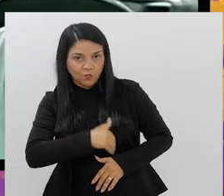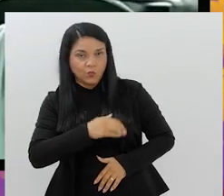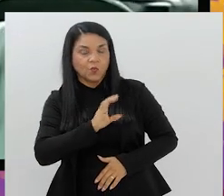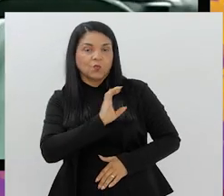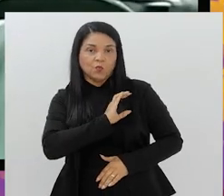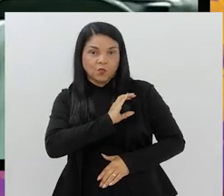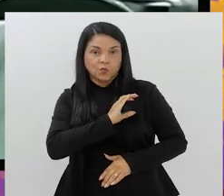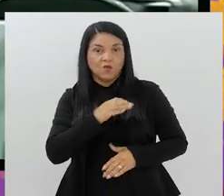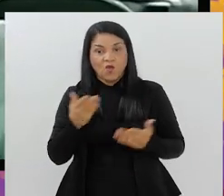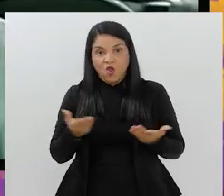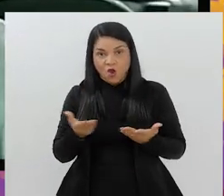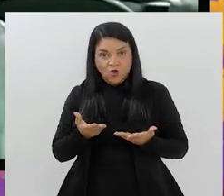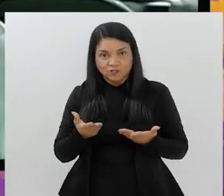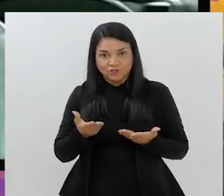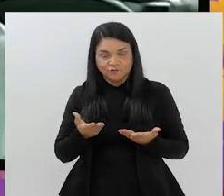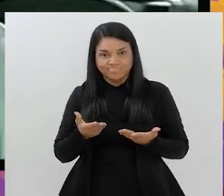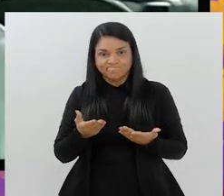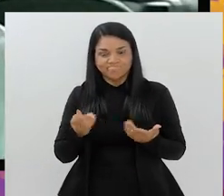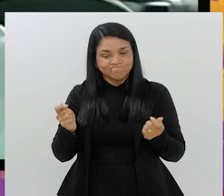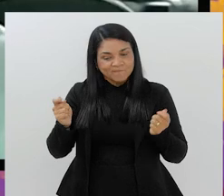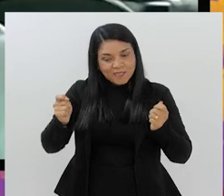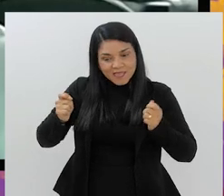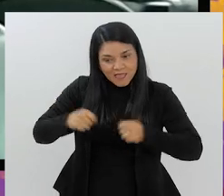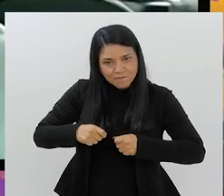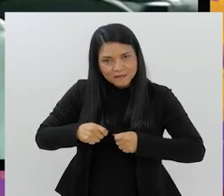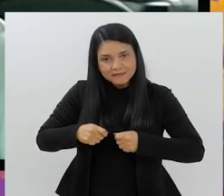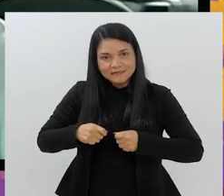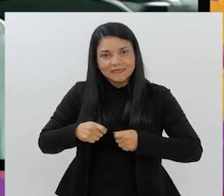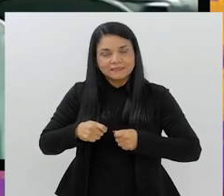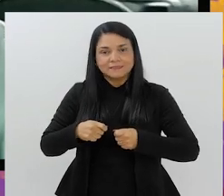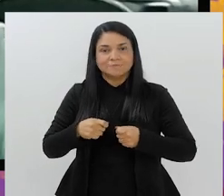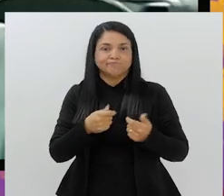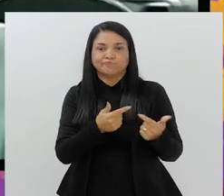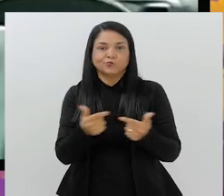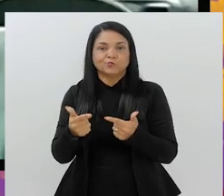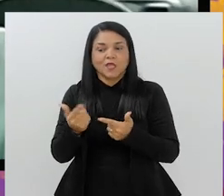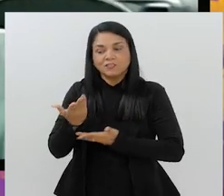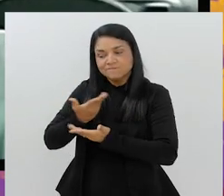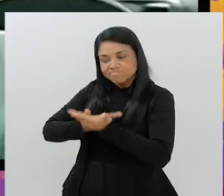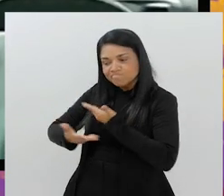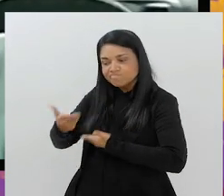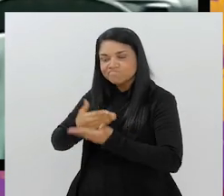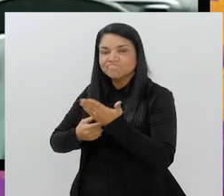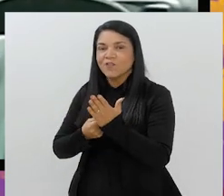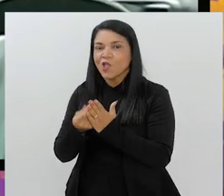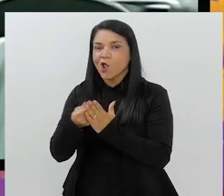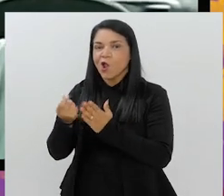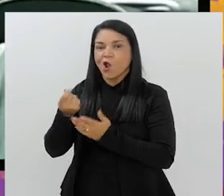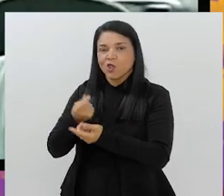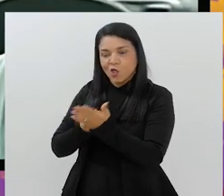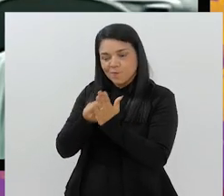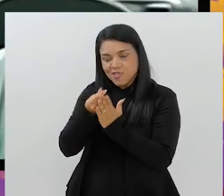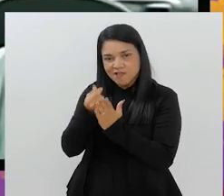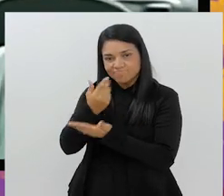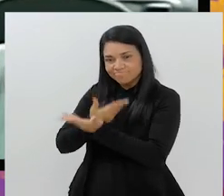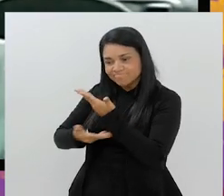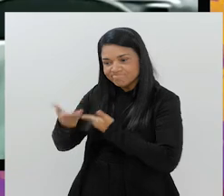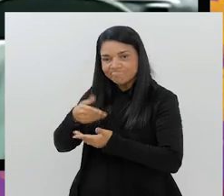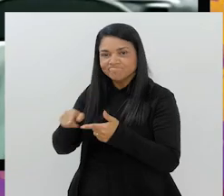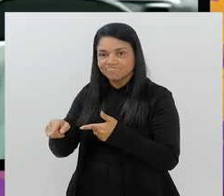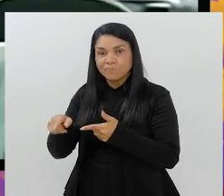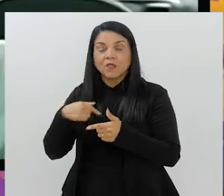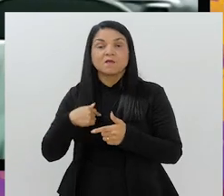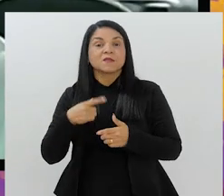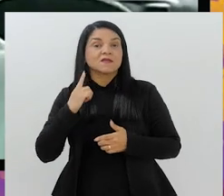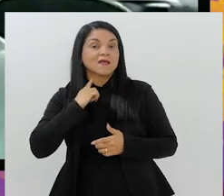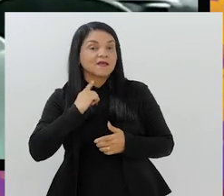com grandeza, mas que não têm hoje a mesma capacidade de barganha econômica. E aí,